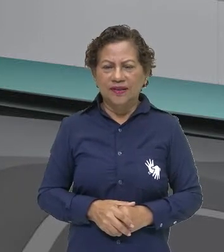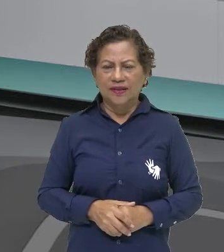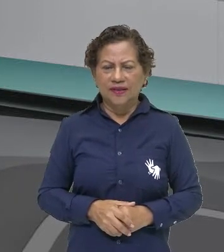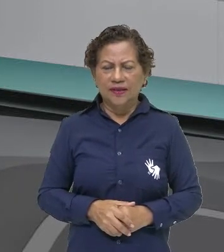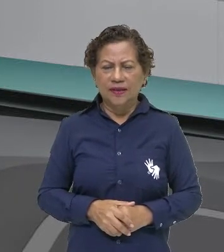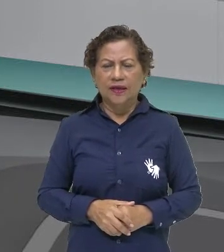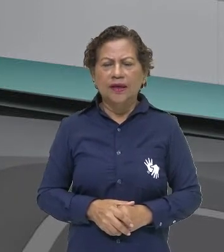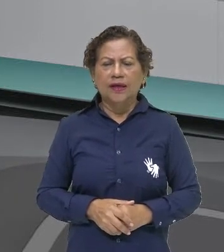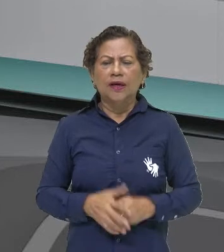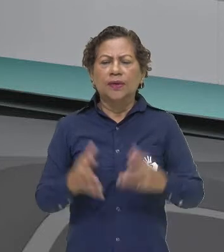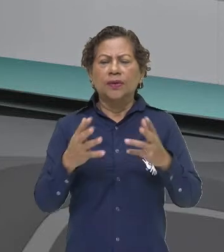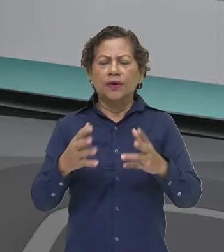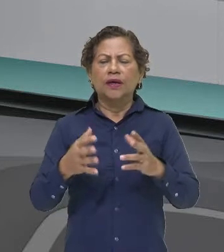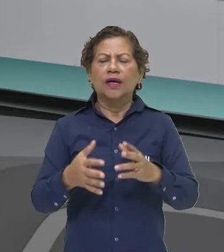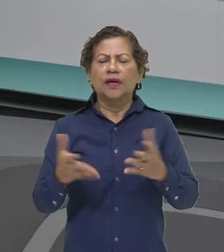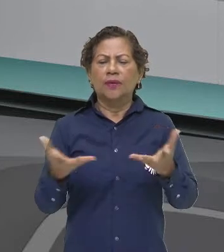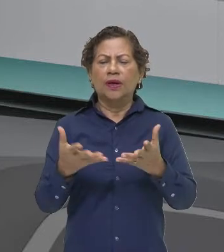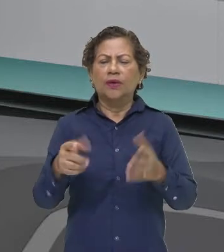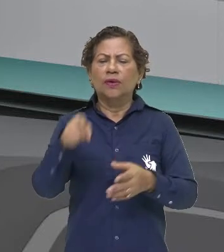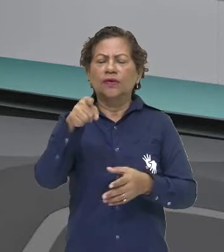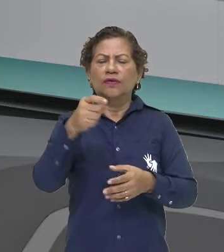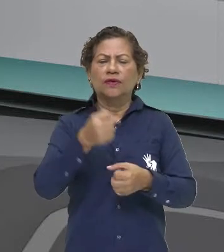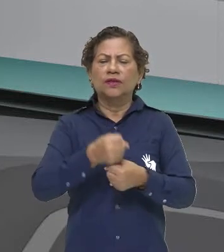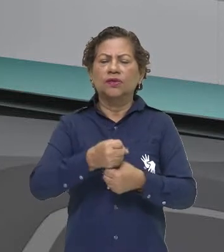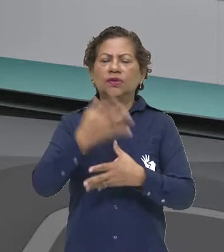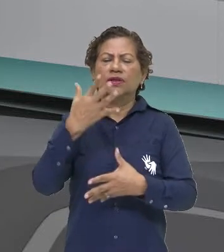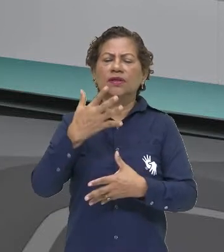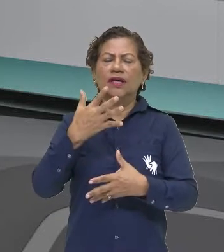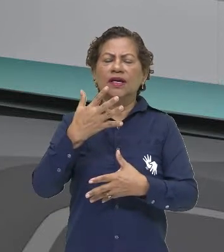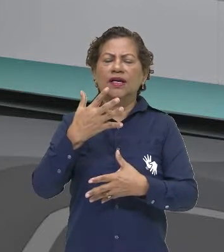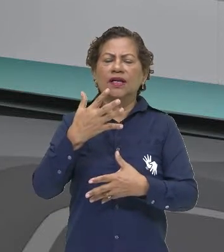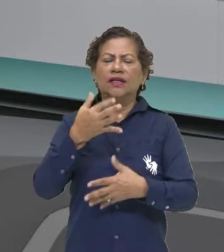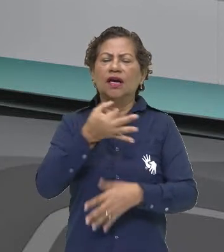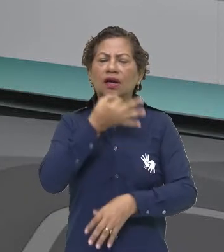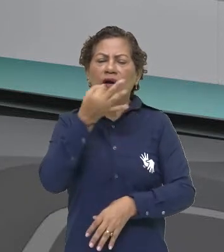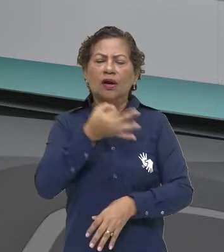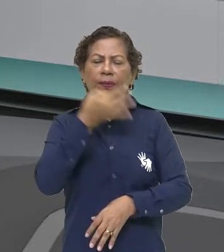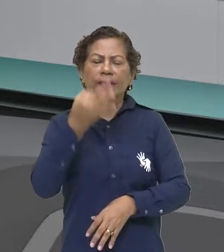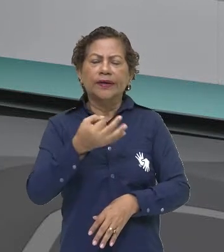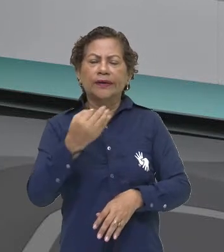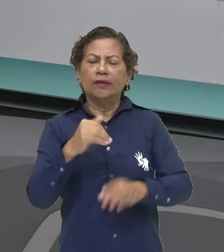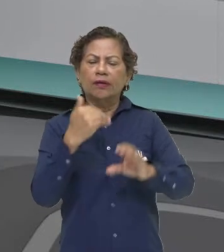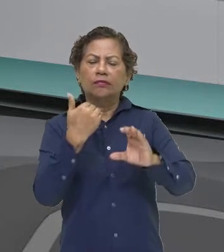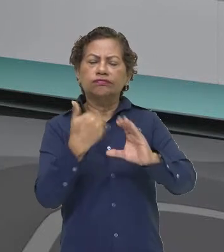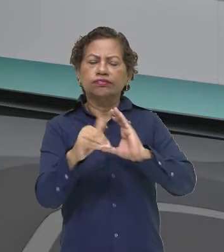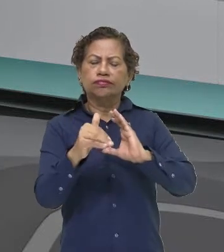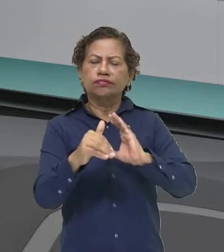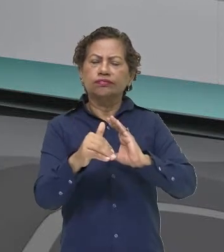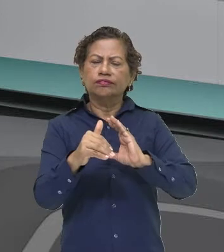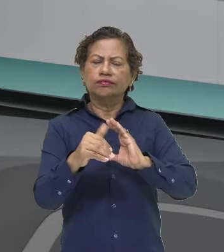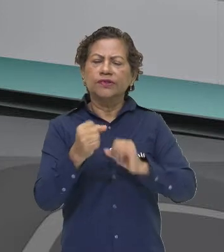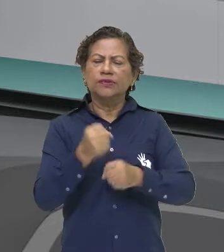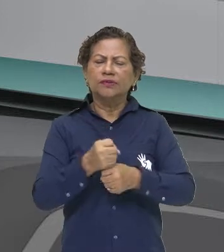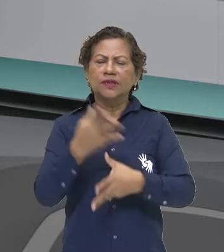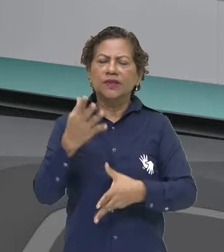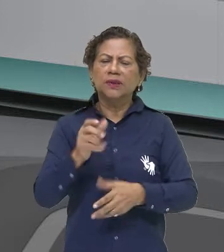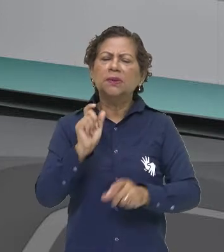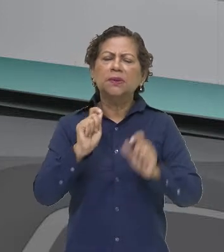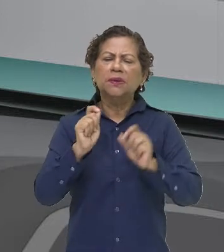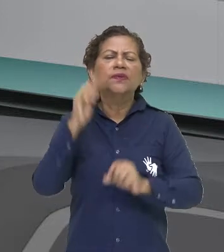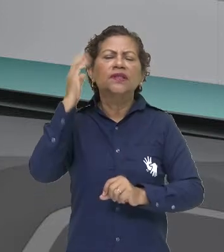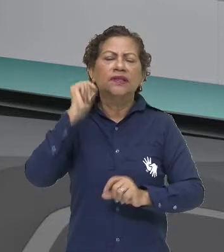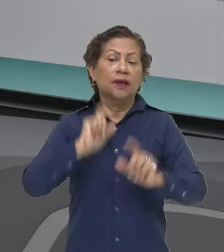colocassem aí no chat rapidinho o que vocês acham que essa imagem representa. Alguém poderia falar aí,